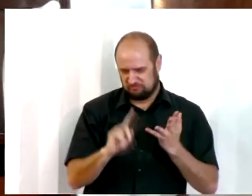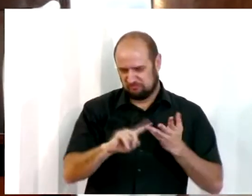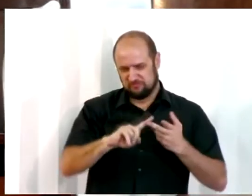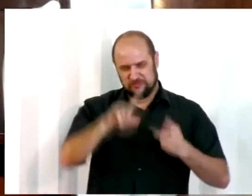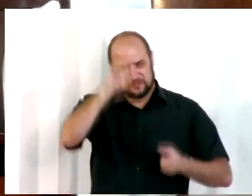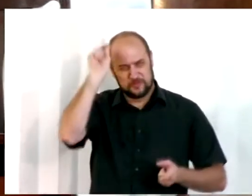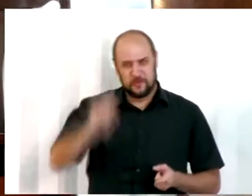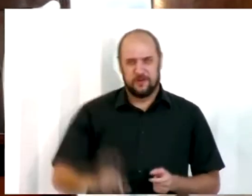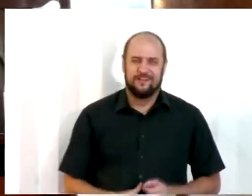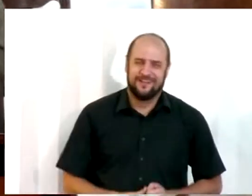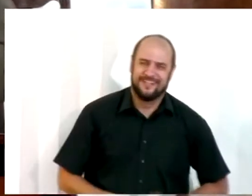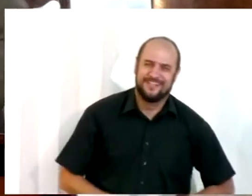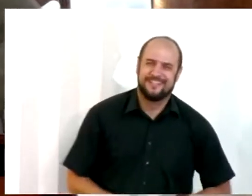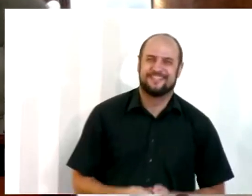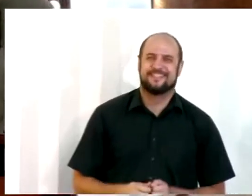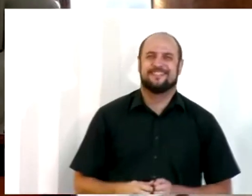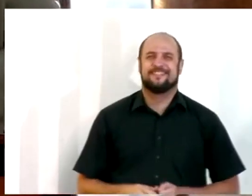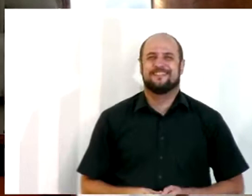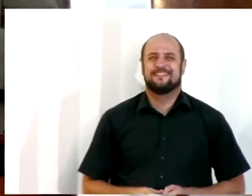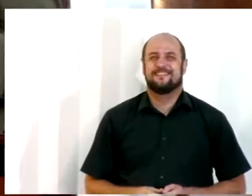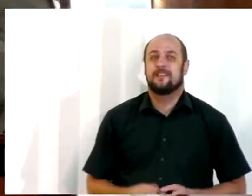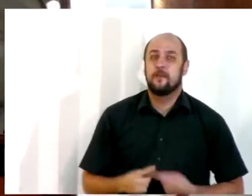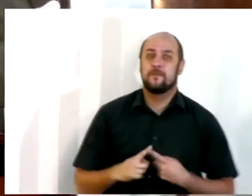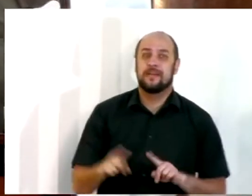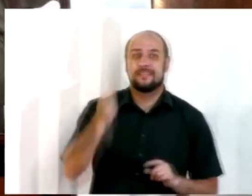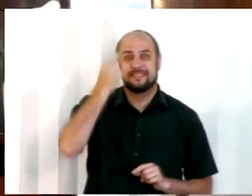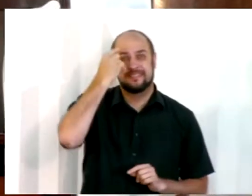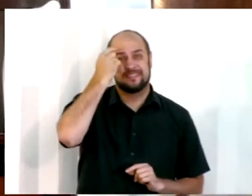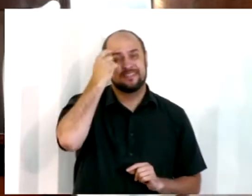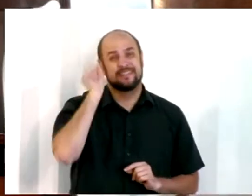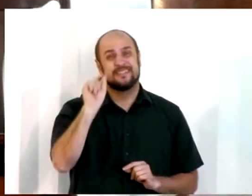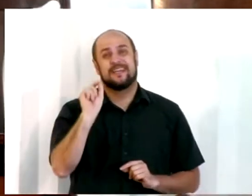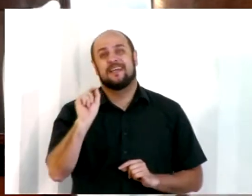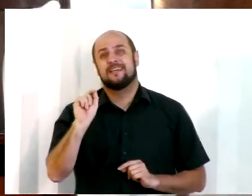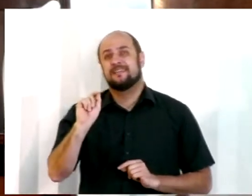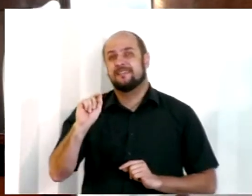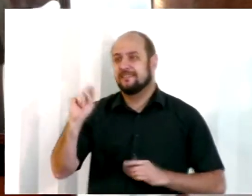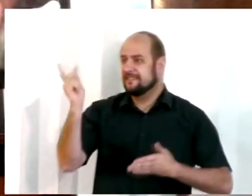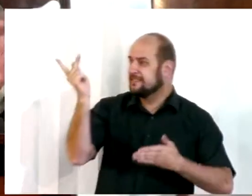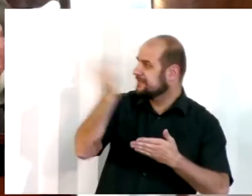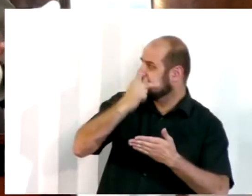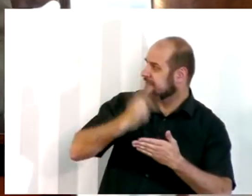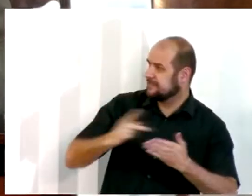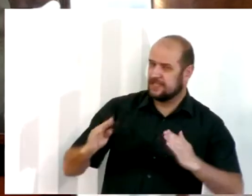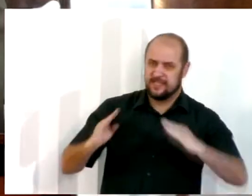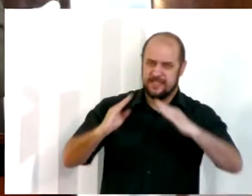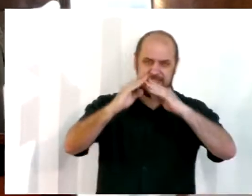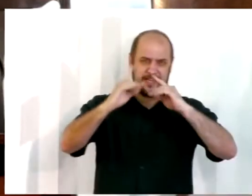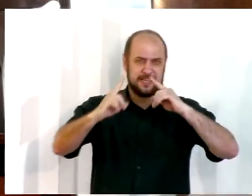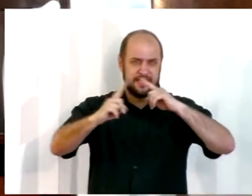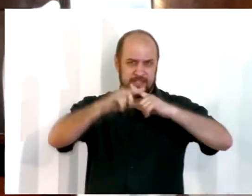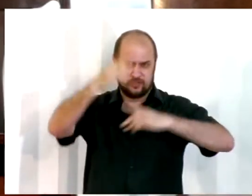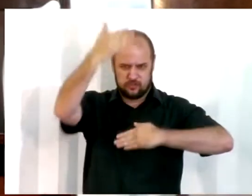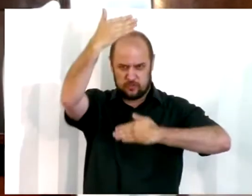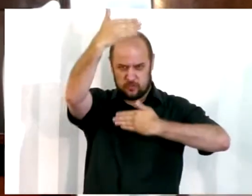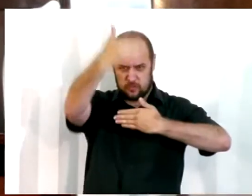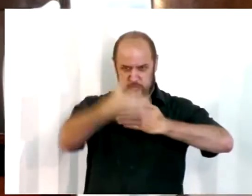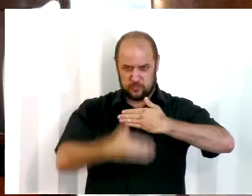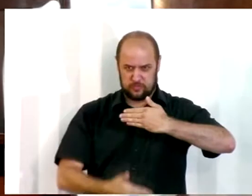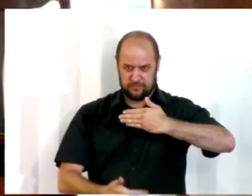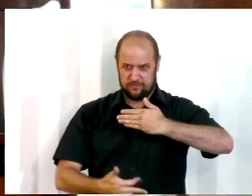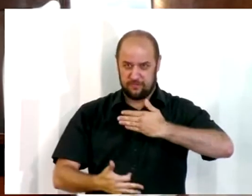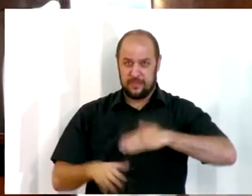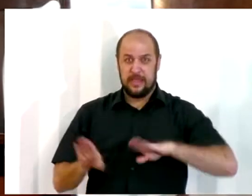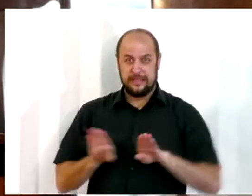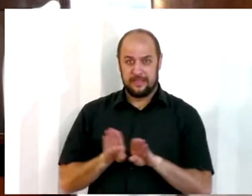escolher qual é o pastor que vai estar no púlpito. Mas a ideia, crianças, é vocês desenharem à frente da igreja, o púlpito e, se possível,